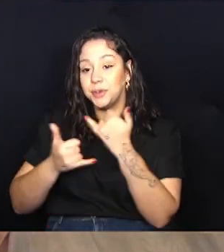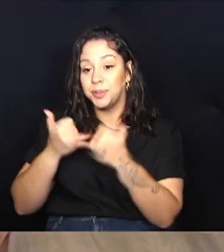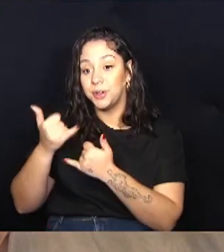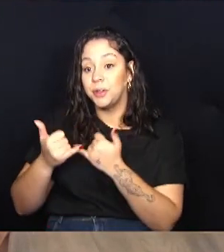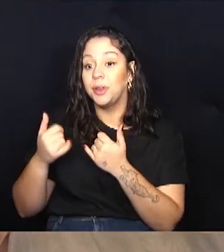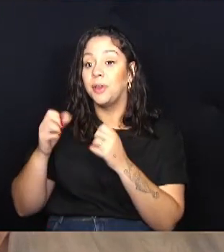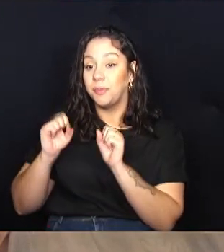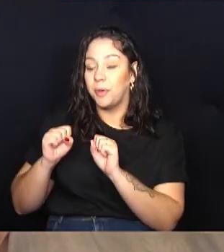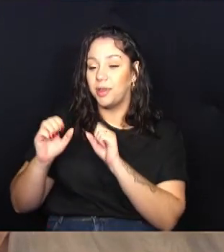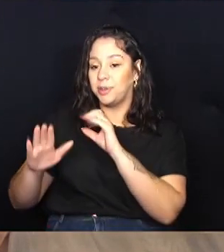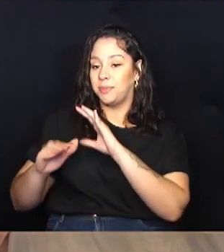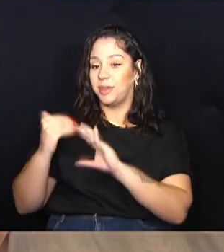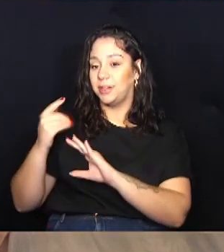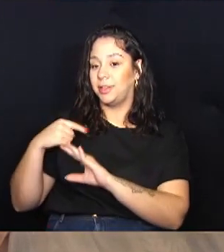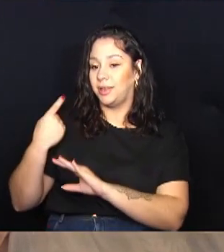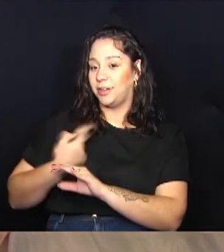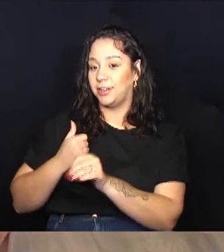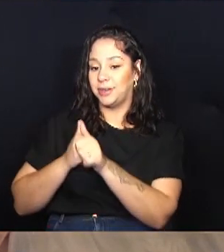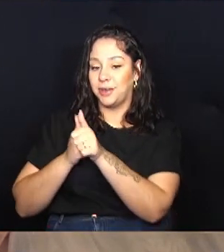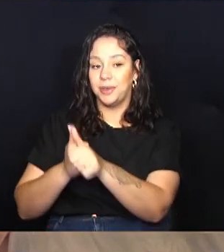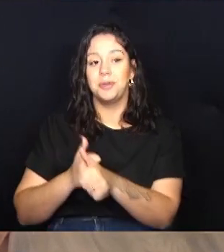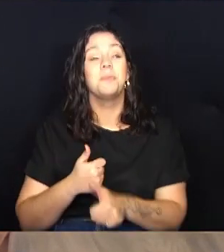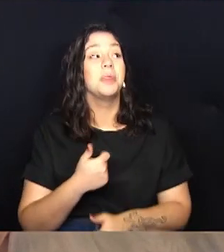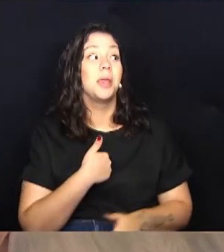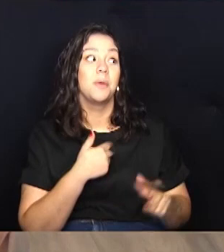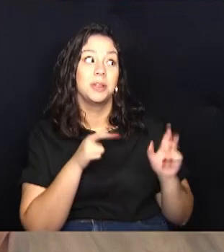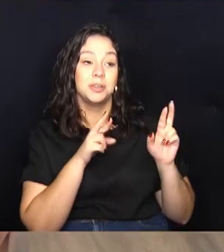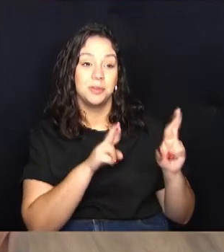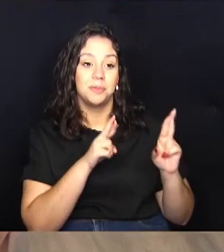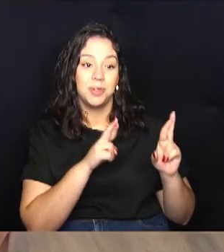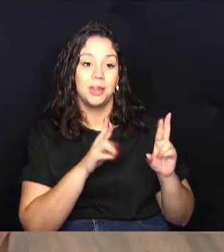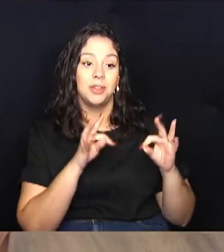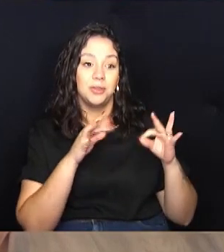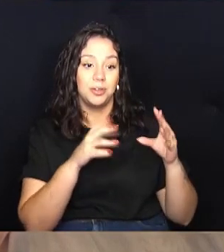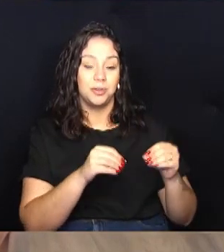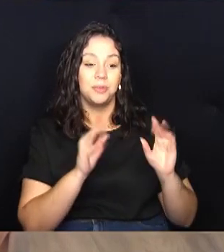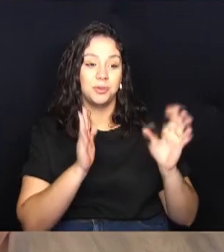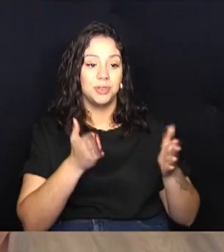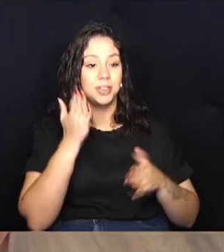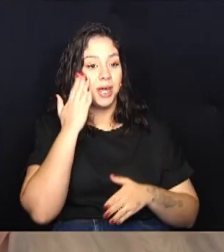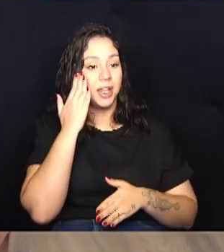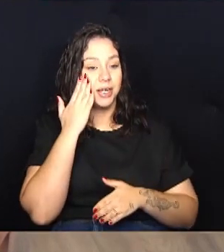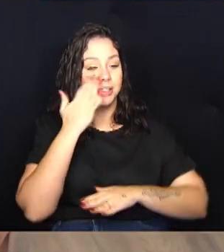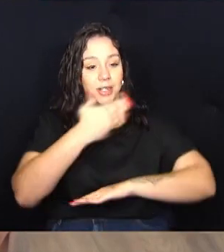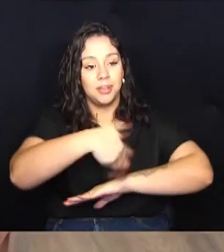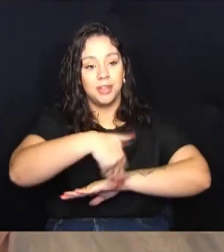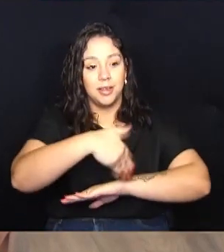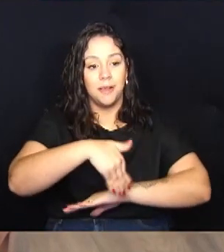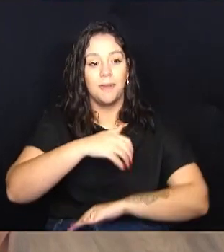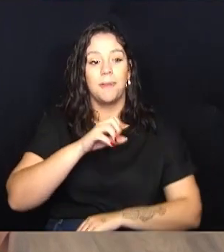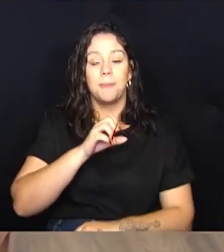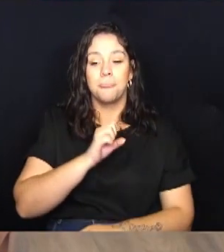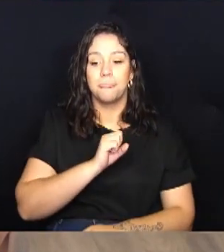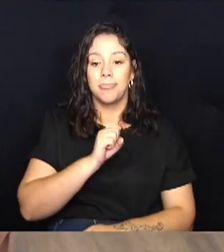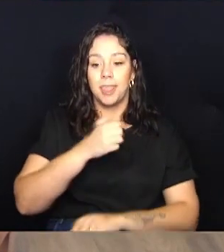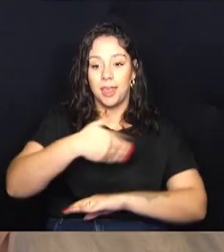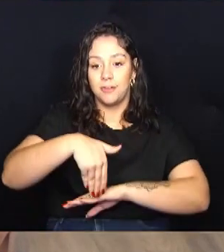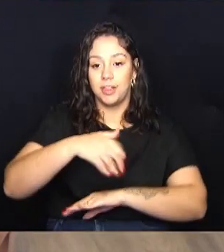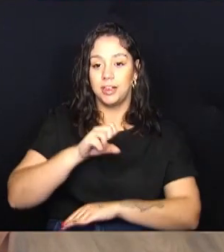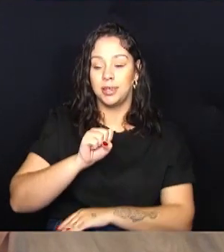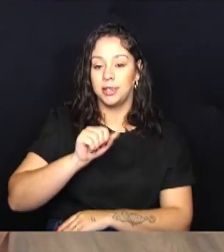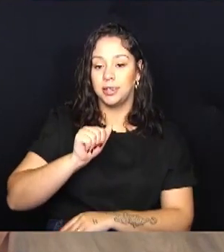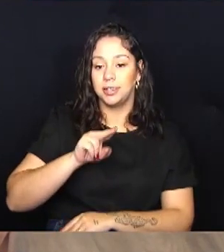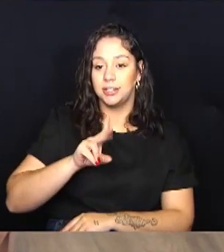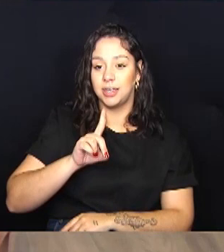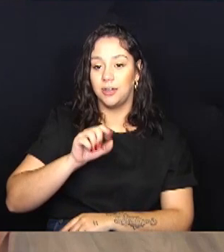Podia mandar aqui pra gente e a gente acompanhar, Ah, eu tô nessa esperança. Todo mundo já sabe o endereço aqui da Câmara, né, Avenida da Saudade 1004. A gente pode mandar uma equipe,